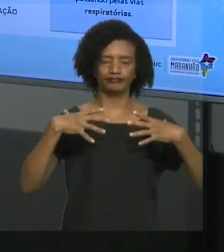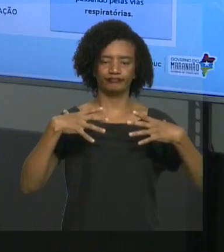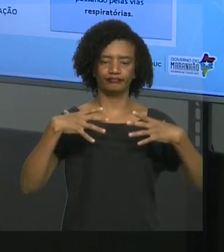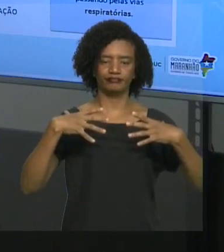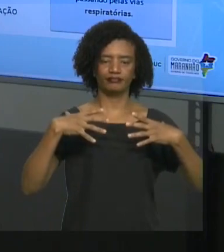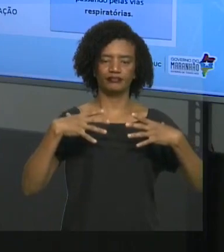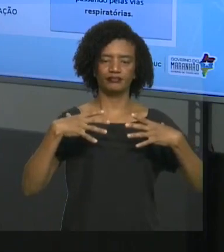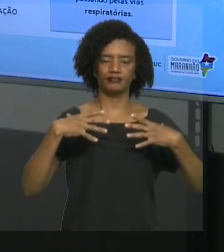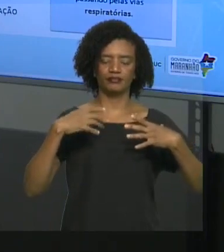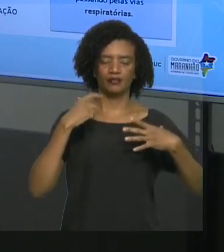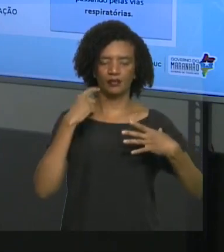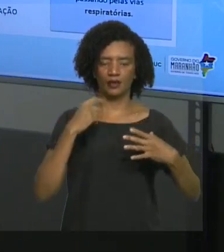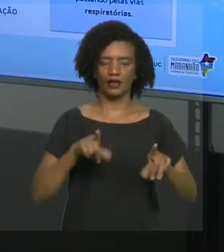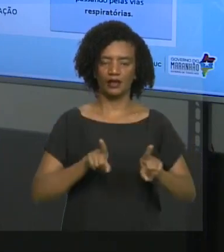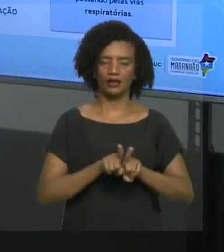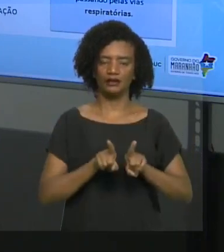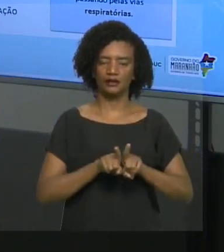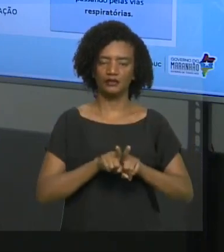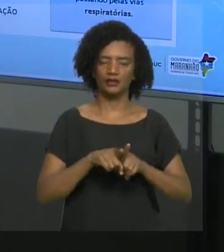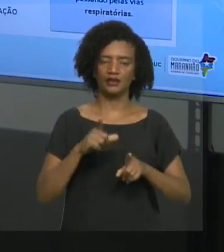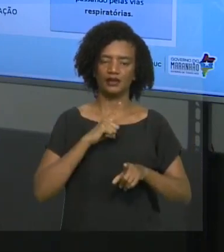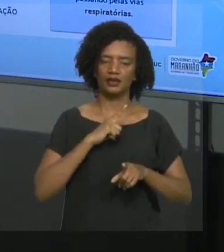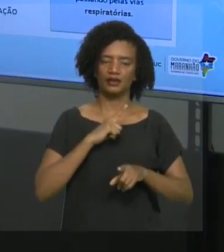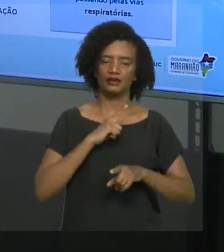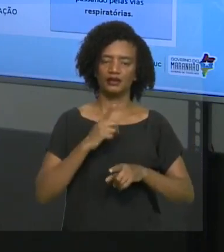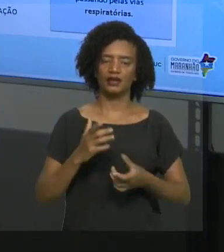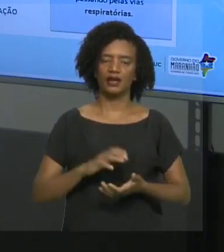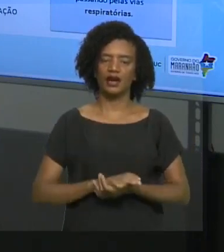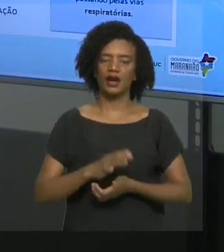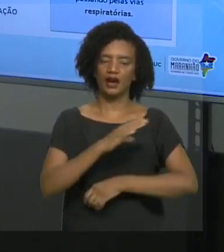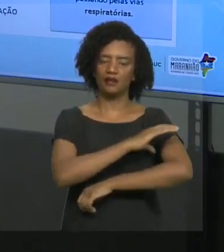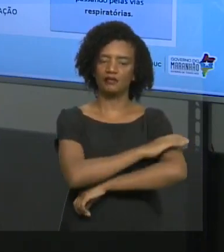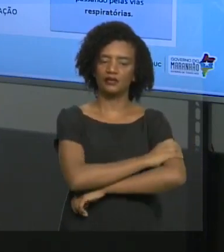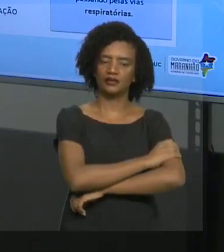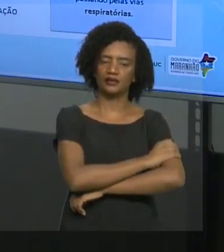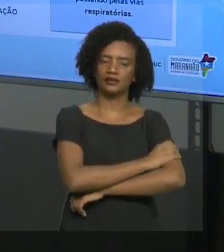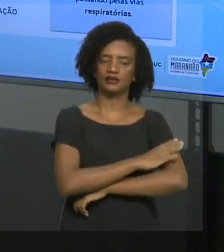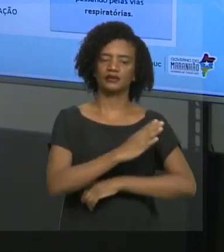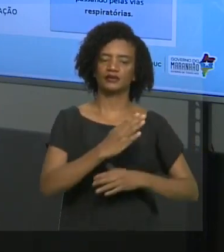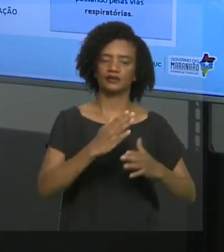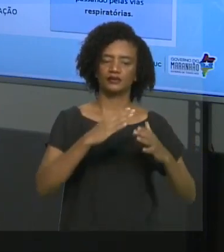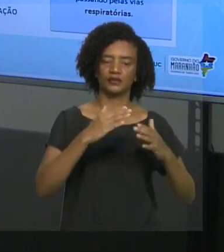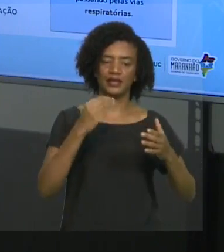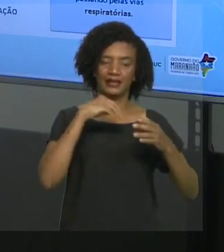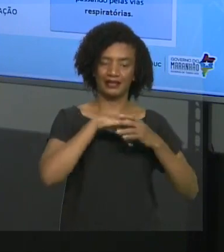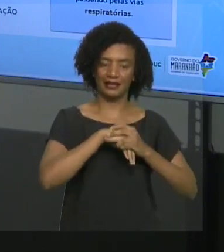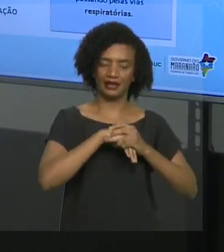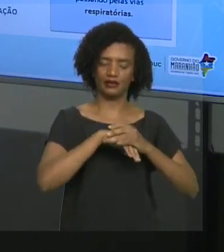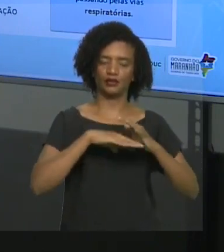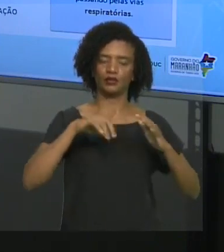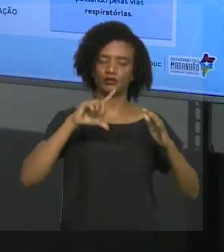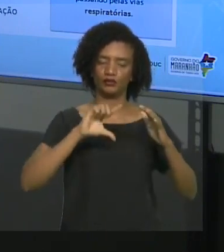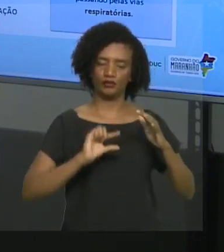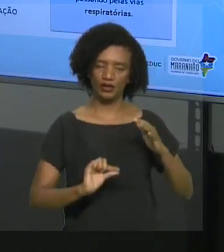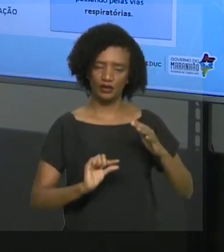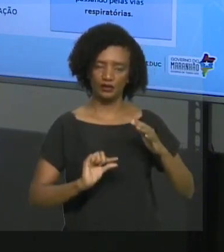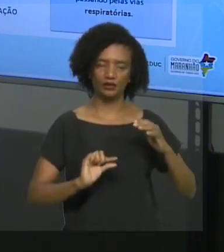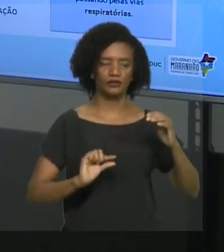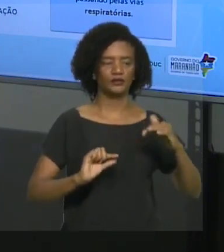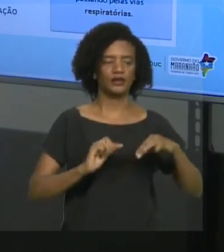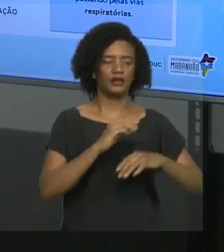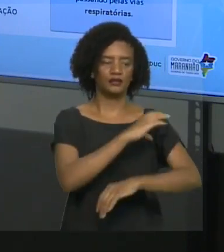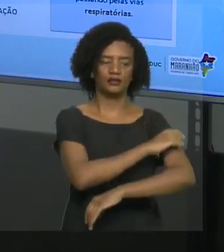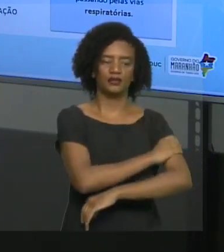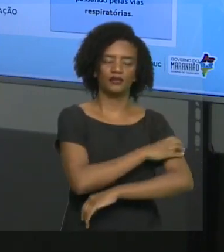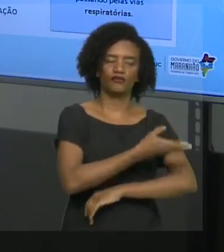caixa torácica, a pressão interna, ela diminui e fica menor do que a pressão atmosférica. Então, por essa